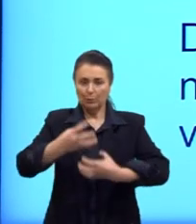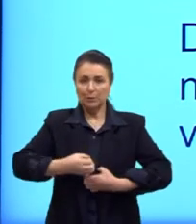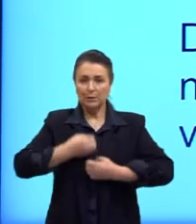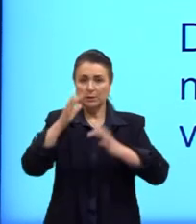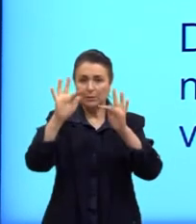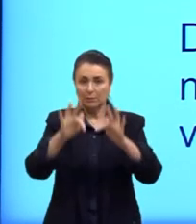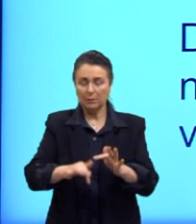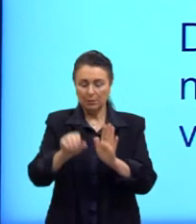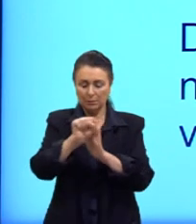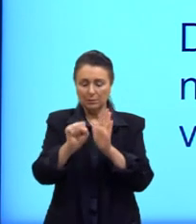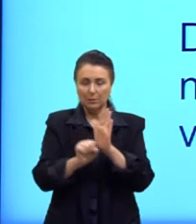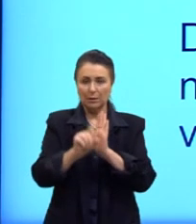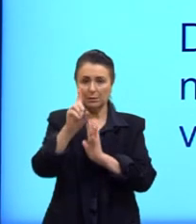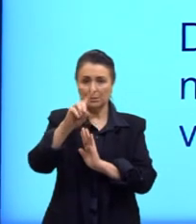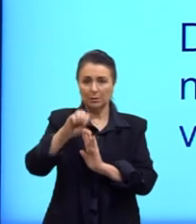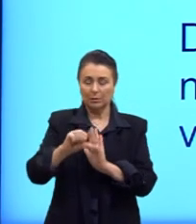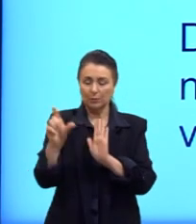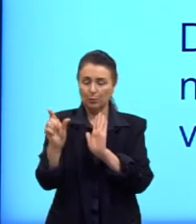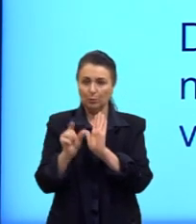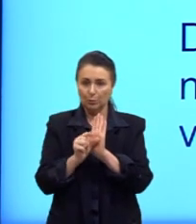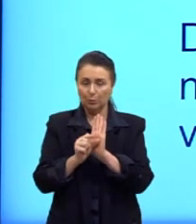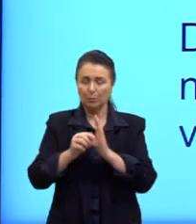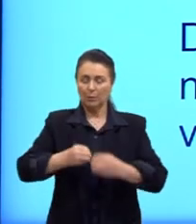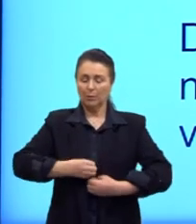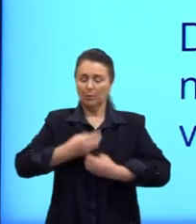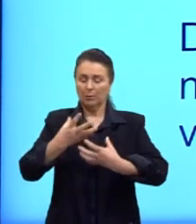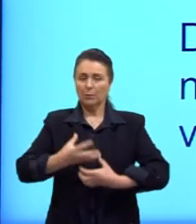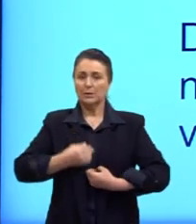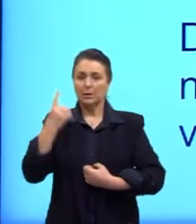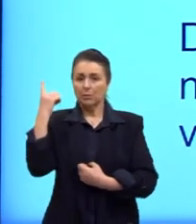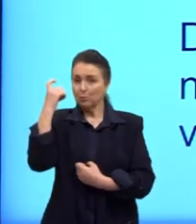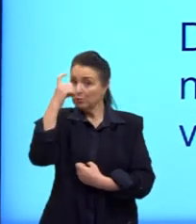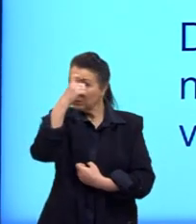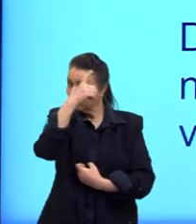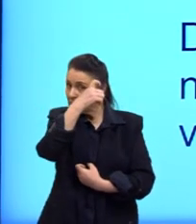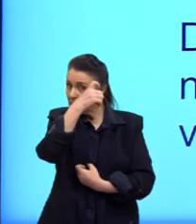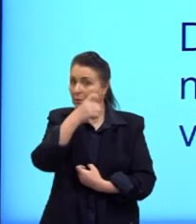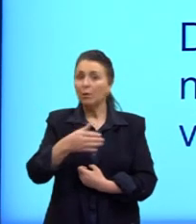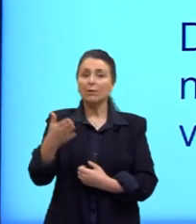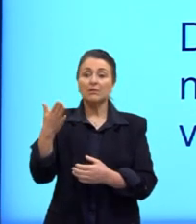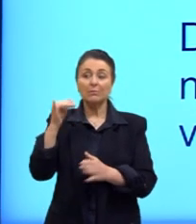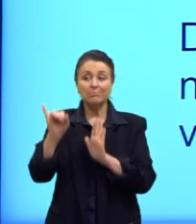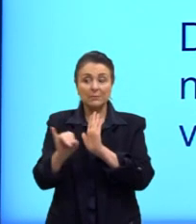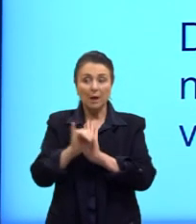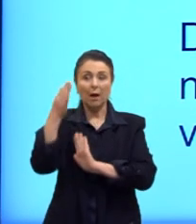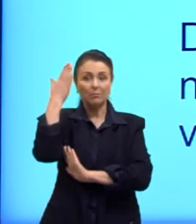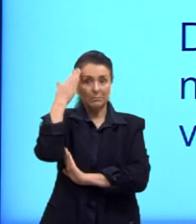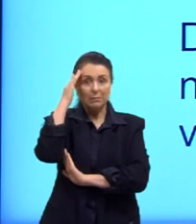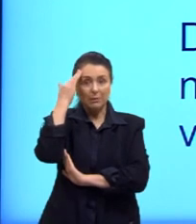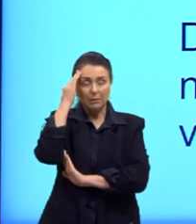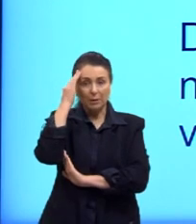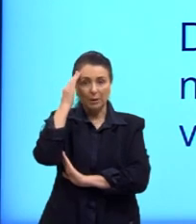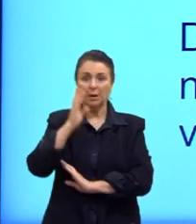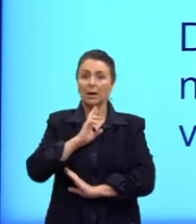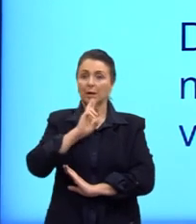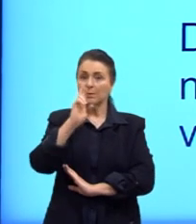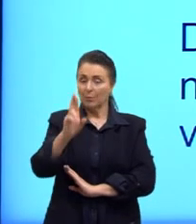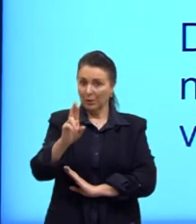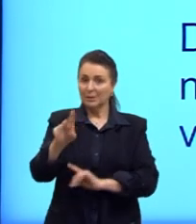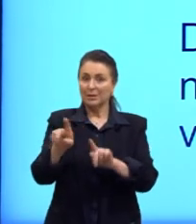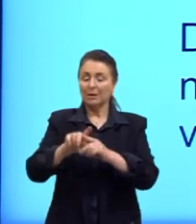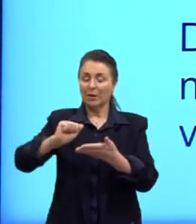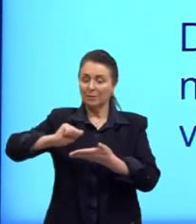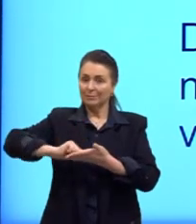final do século XIX, ela é curta, porque é uma poesia bastante difícil da gente conseguir identificar. Então, em resposta ao materialismo